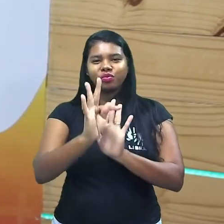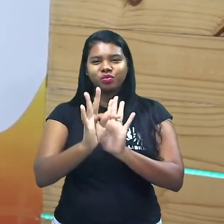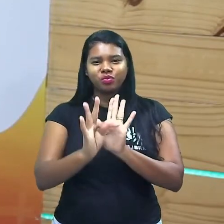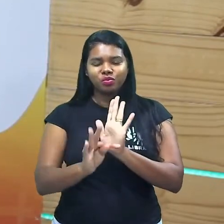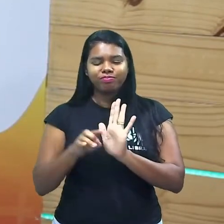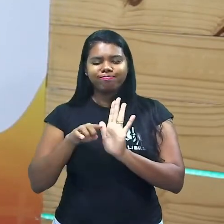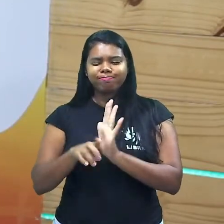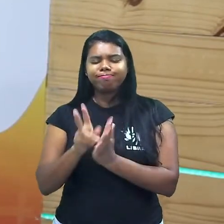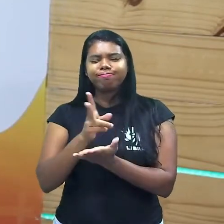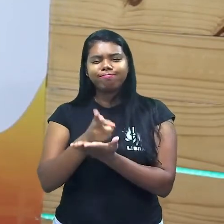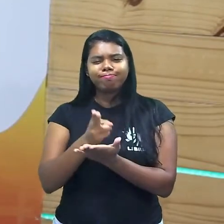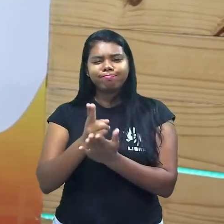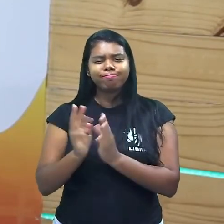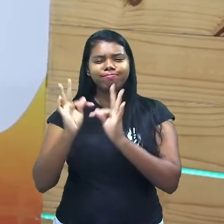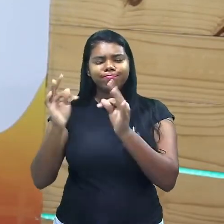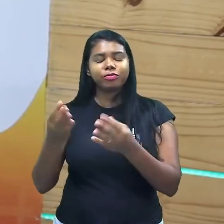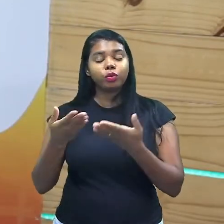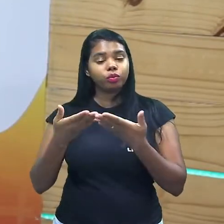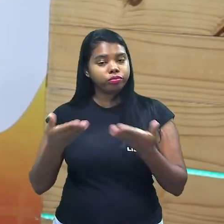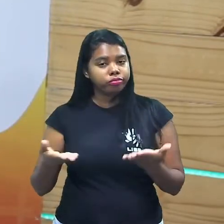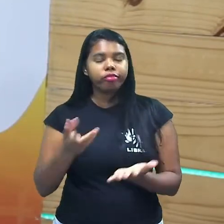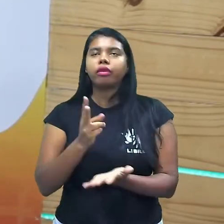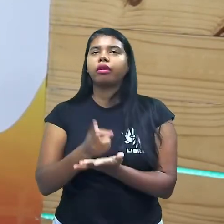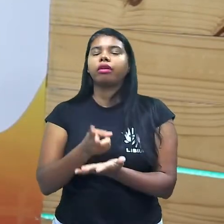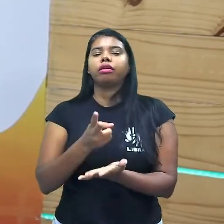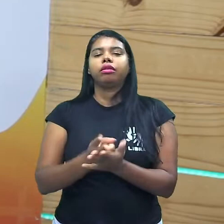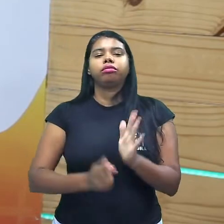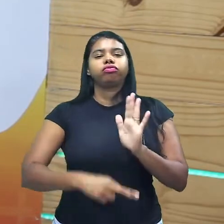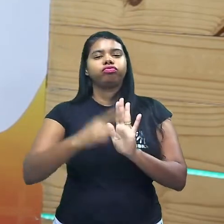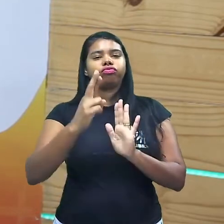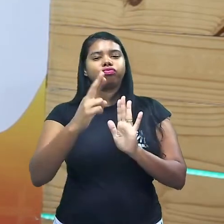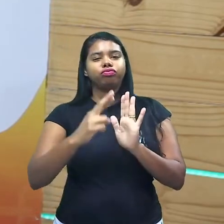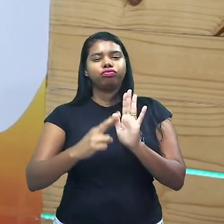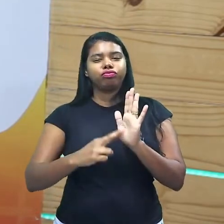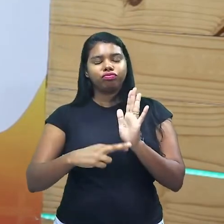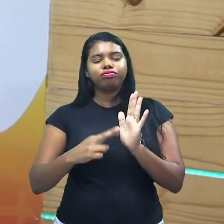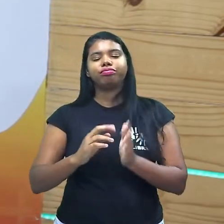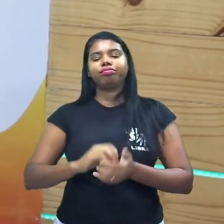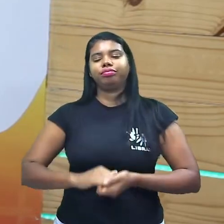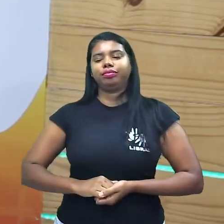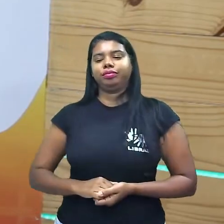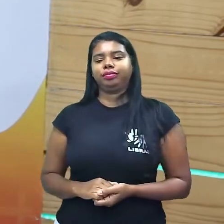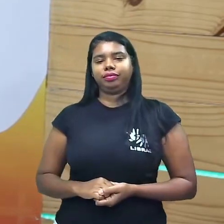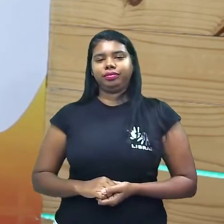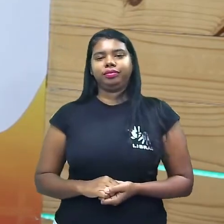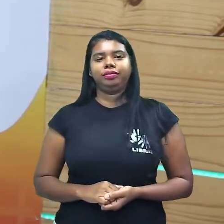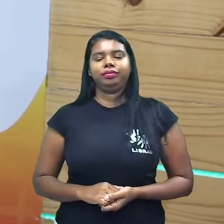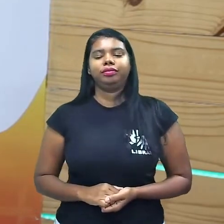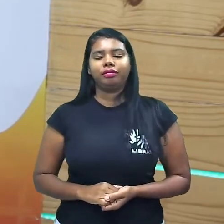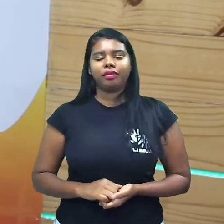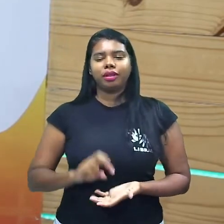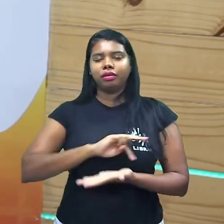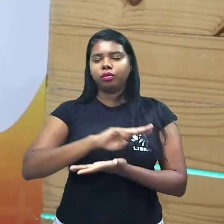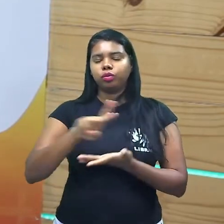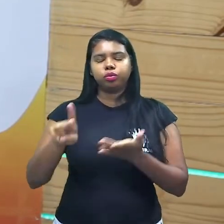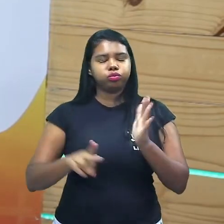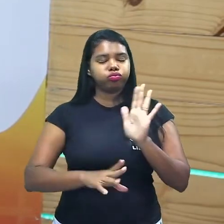ela está presente em toda a prova então há muitos textos você vai precisar ler